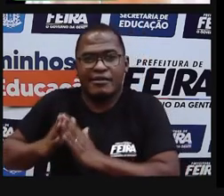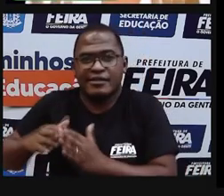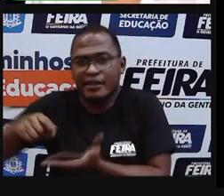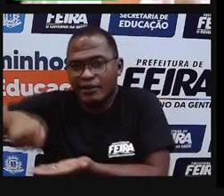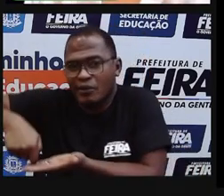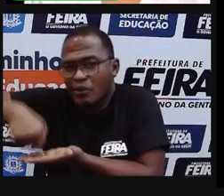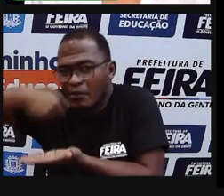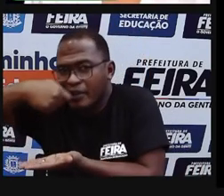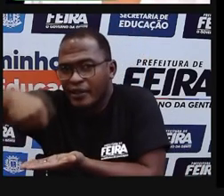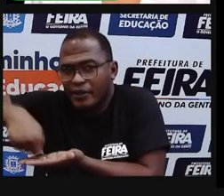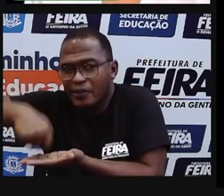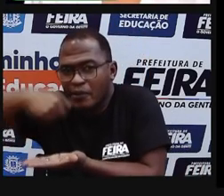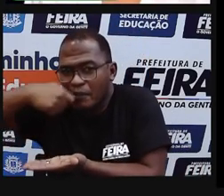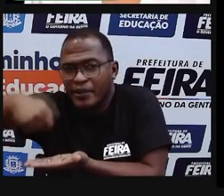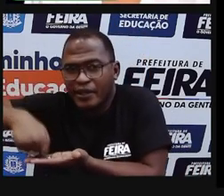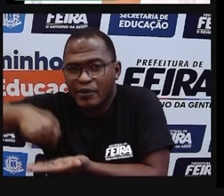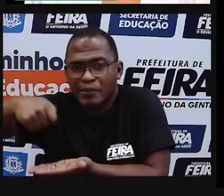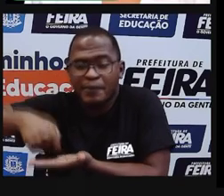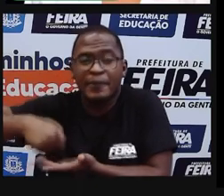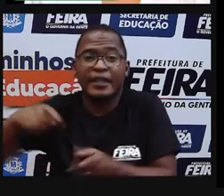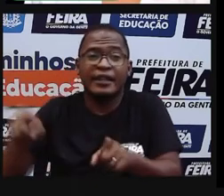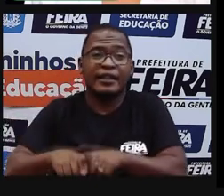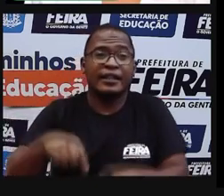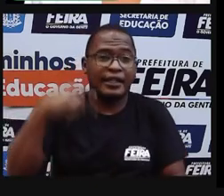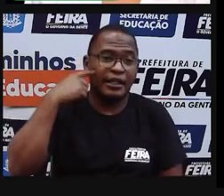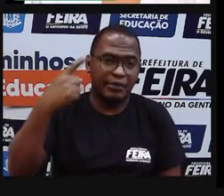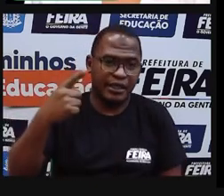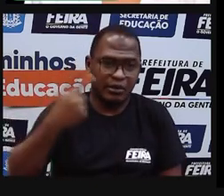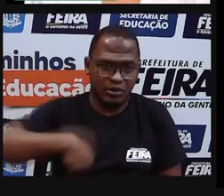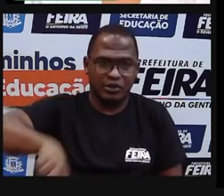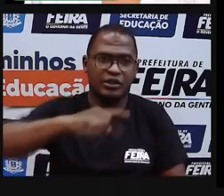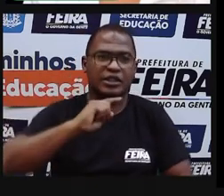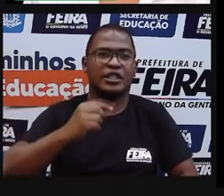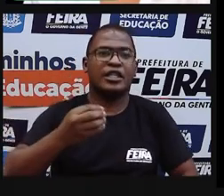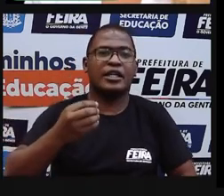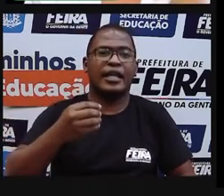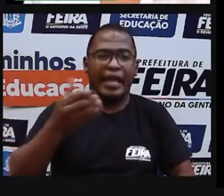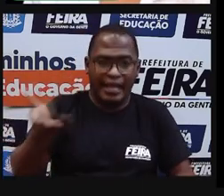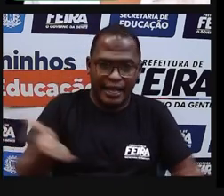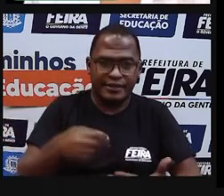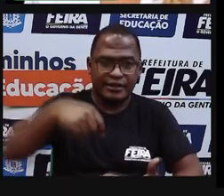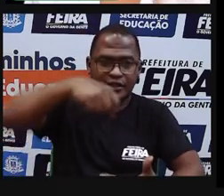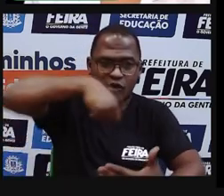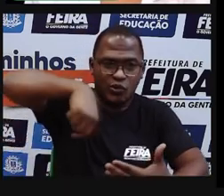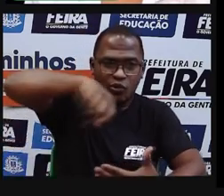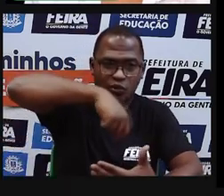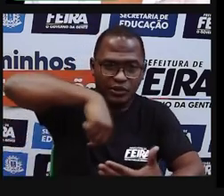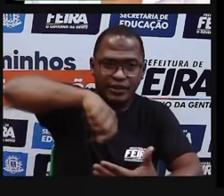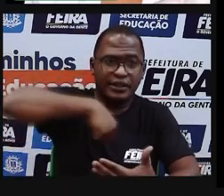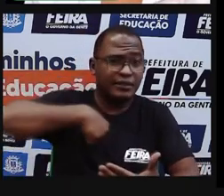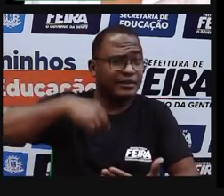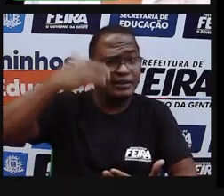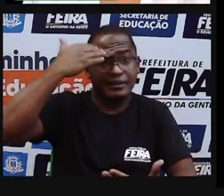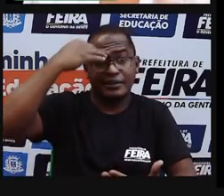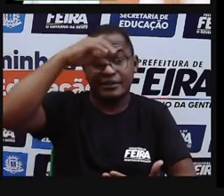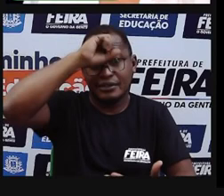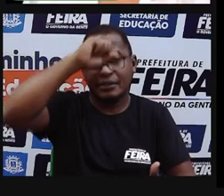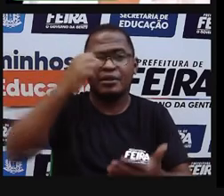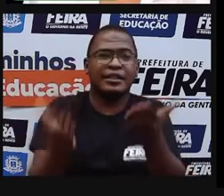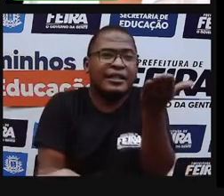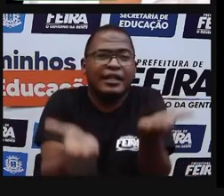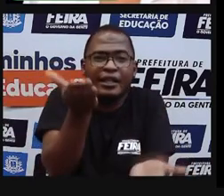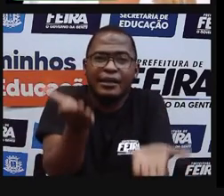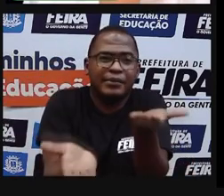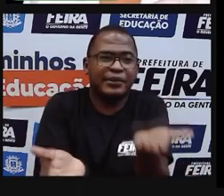E isso favorece também o nosso corpo. São só algumas dicas para a gente não esquecer de que o nosso corpo precisa ser cuidado. Se a gente